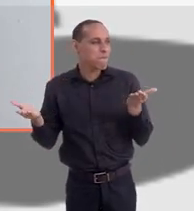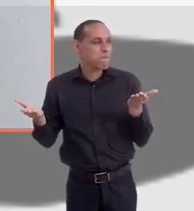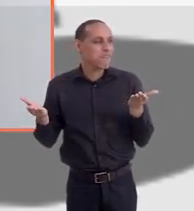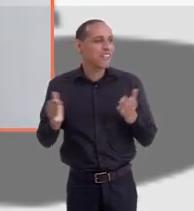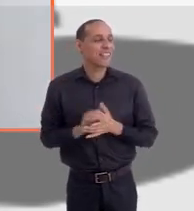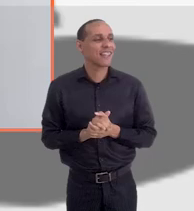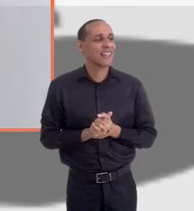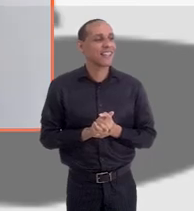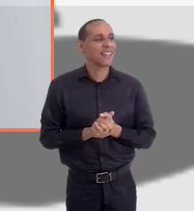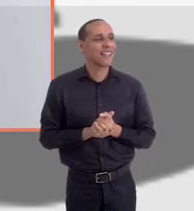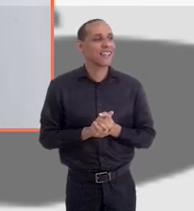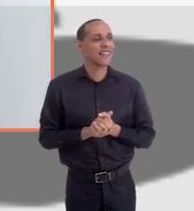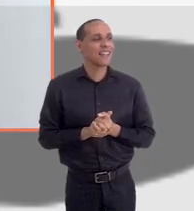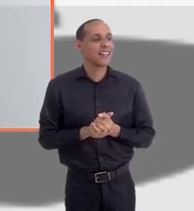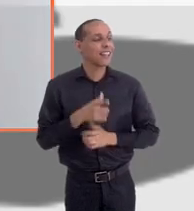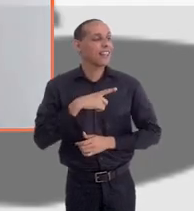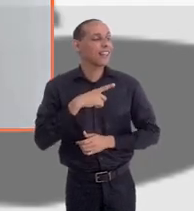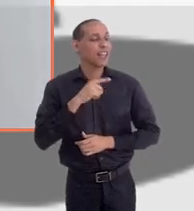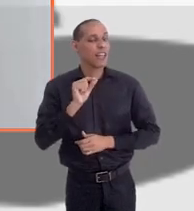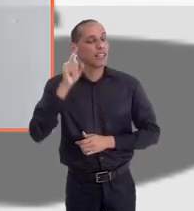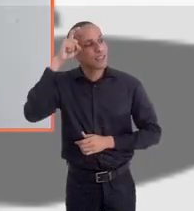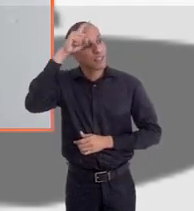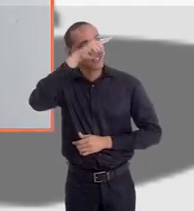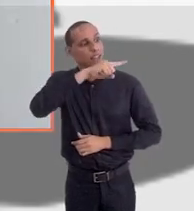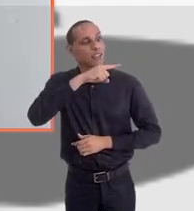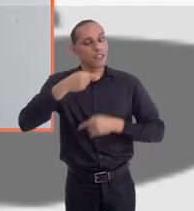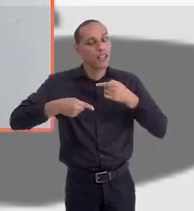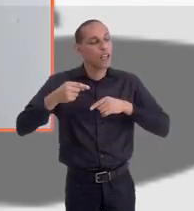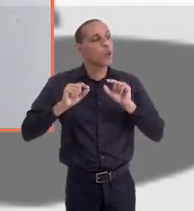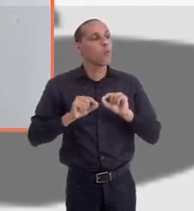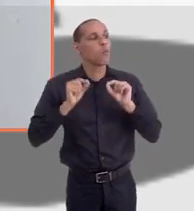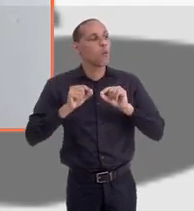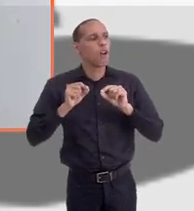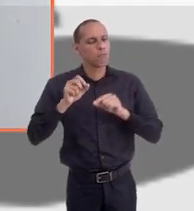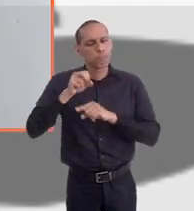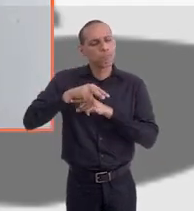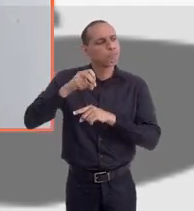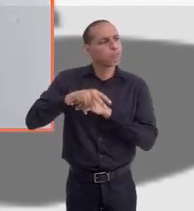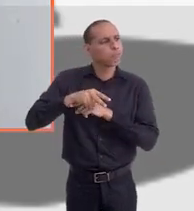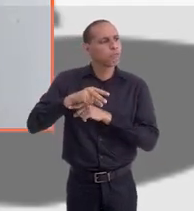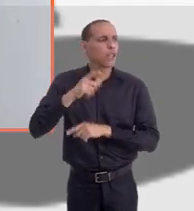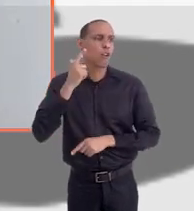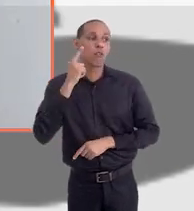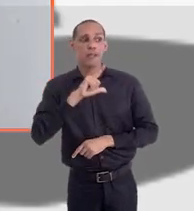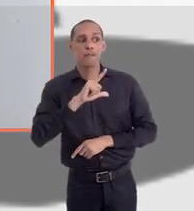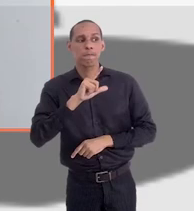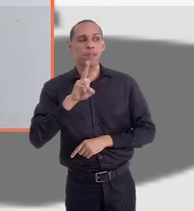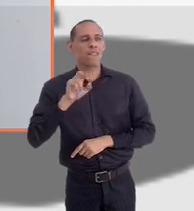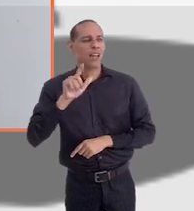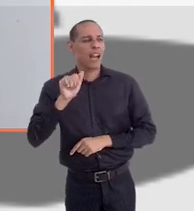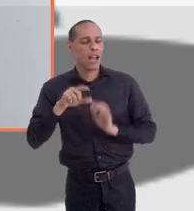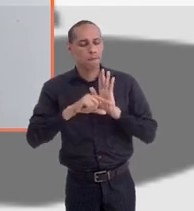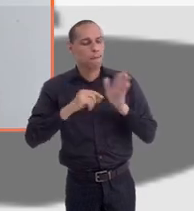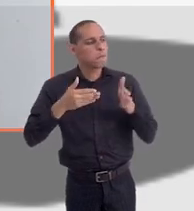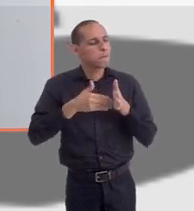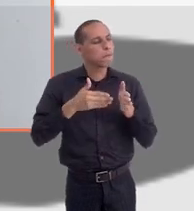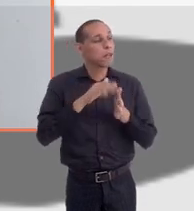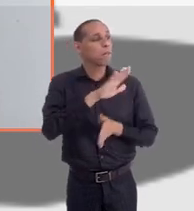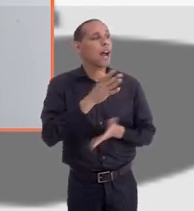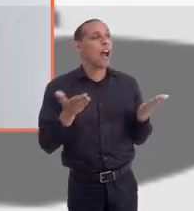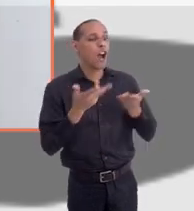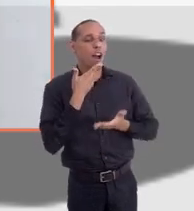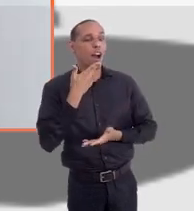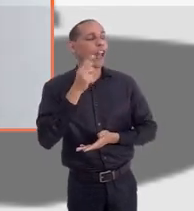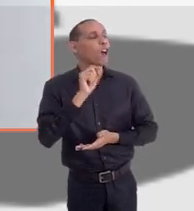concurseiros, concursados, têm em relação à candidatura, conseguir essa vaga, a cláusula de barreira. Mas vamos